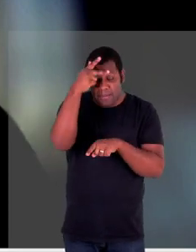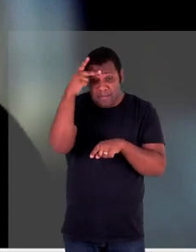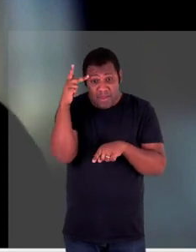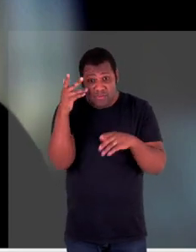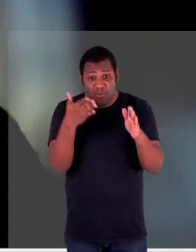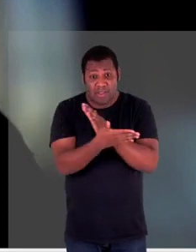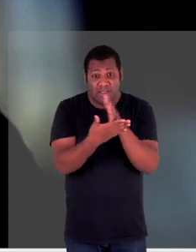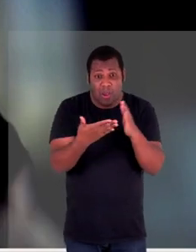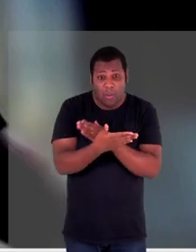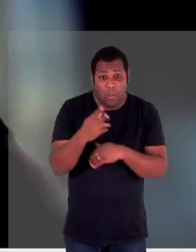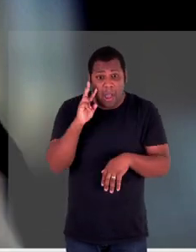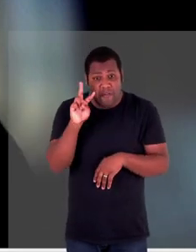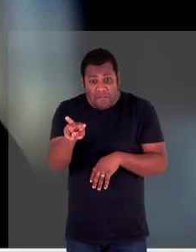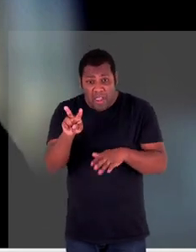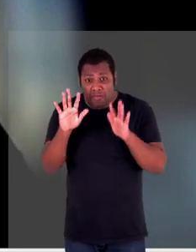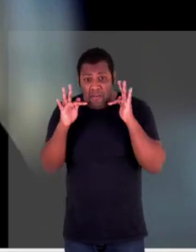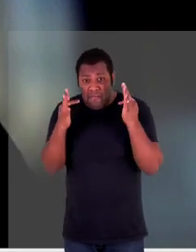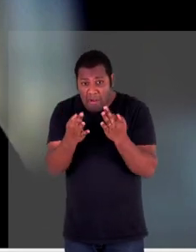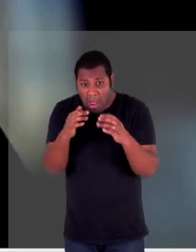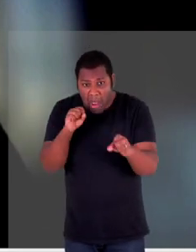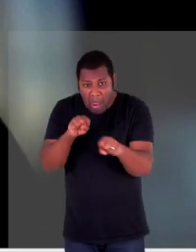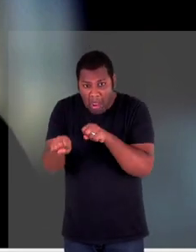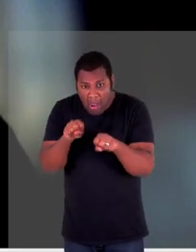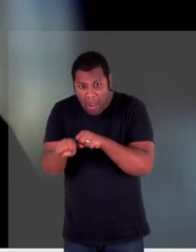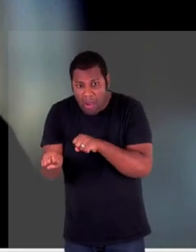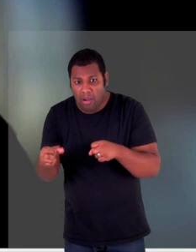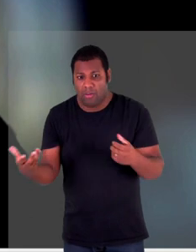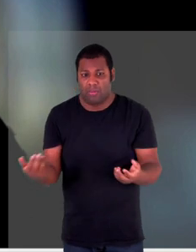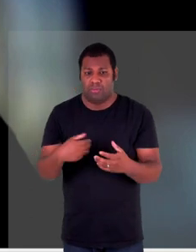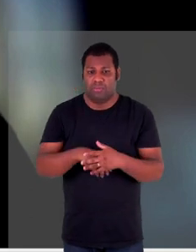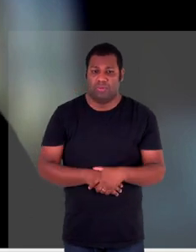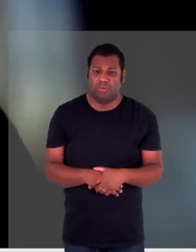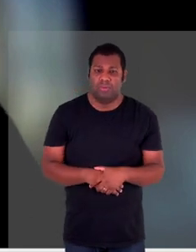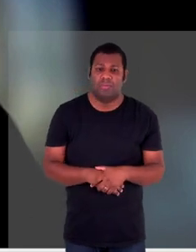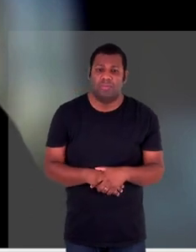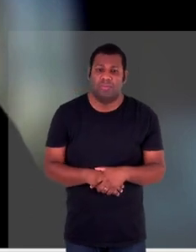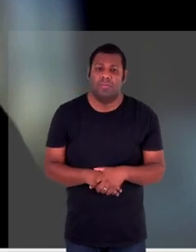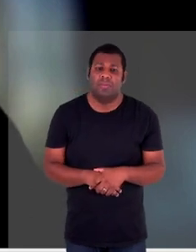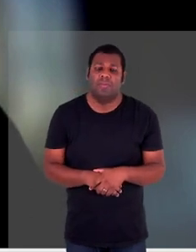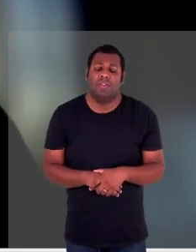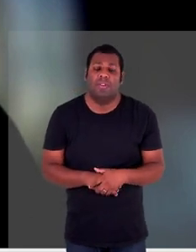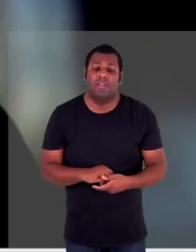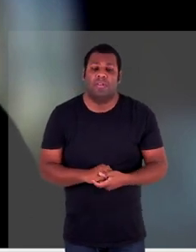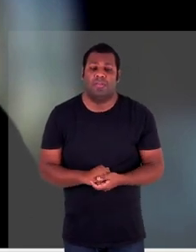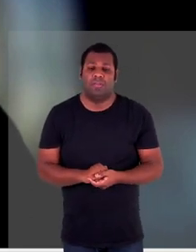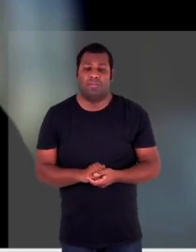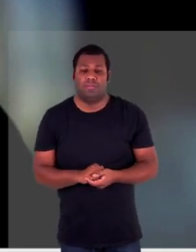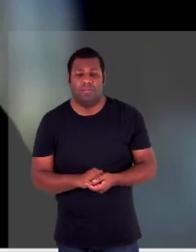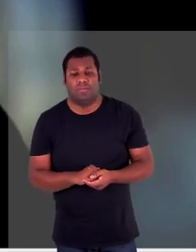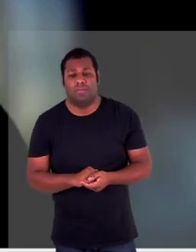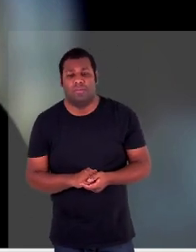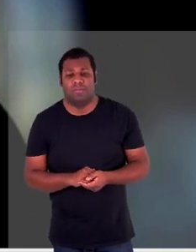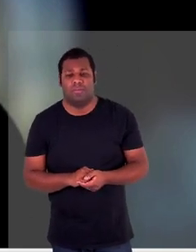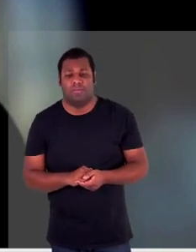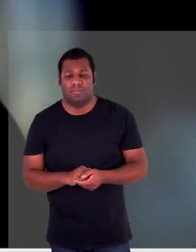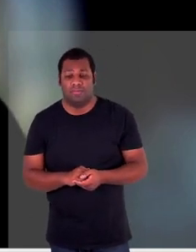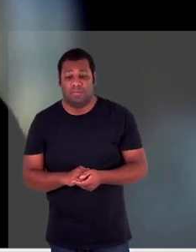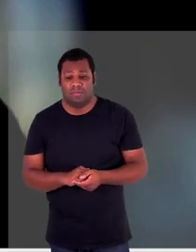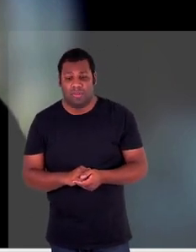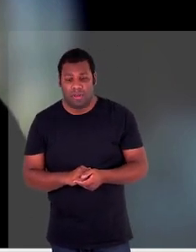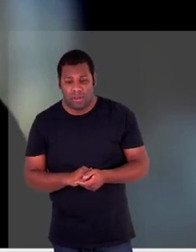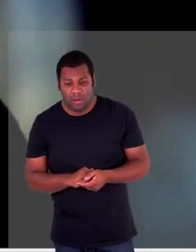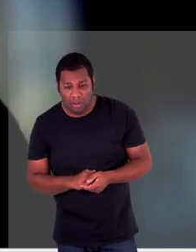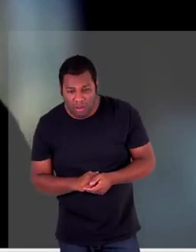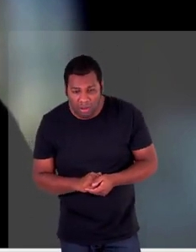assassinada as pessoas por exemplo no meu caso e do time que trabalha nessas áreas com essas pessoas faz o primeiro